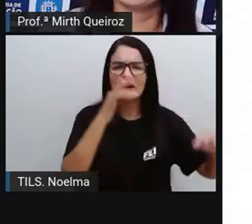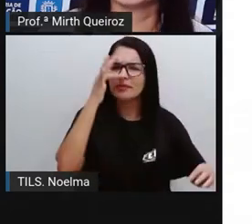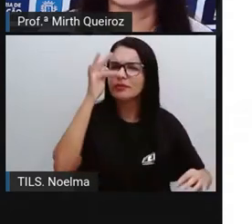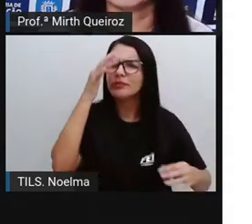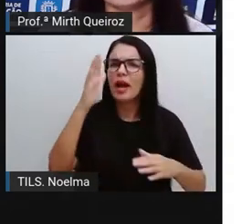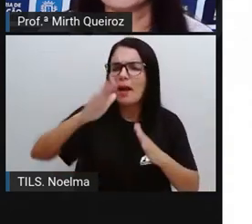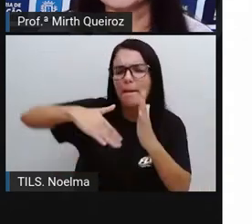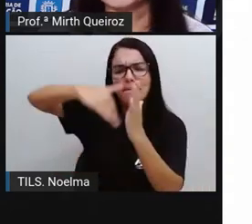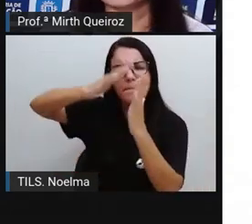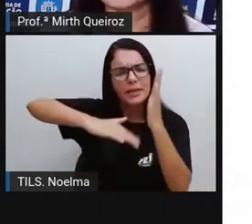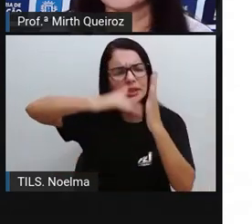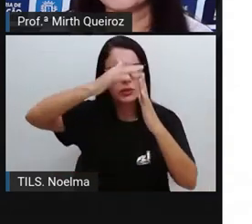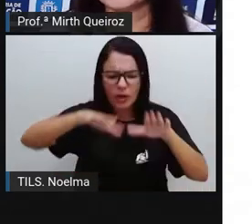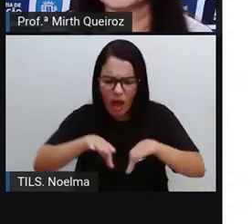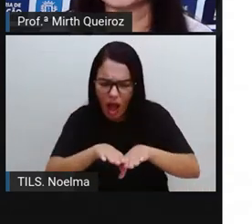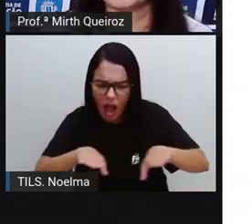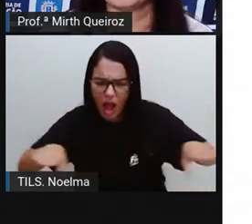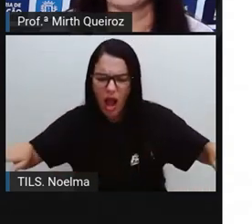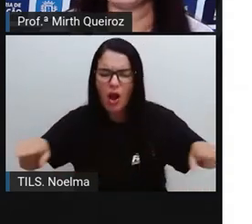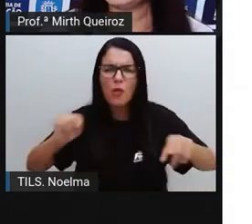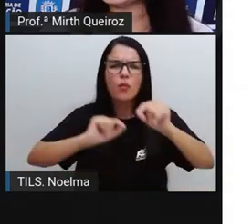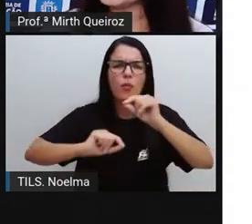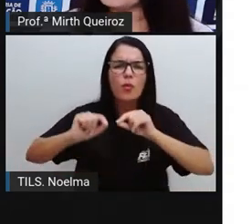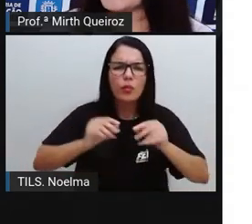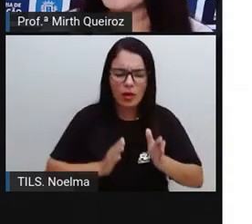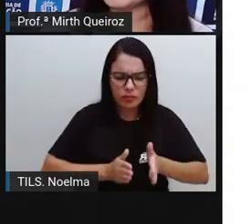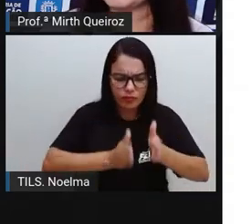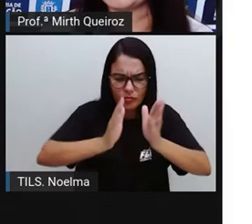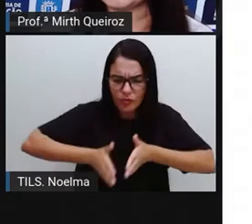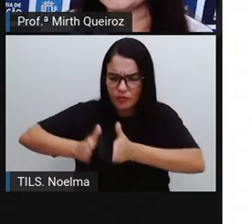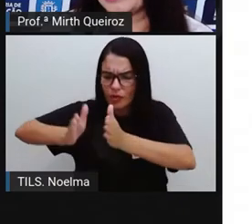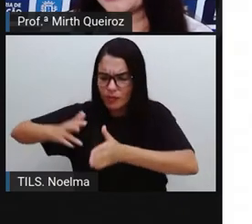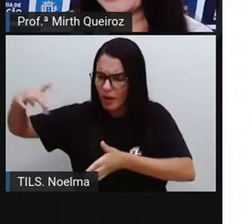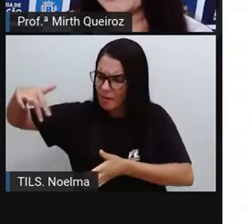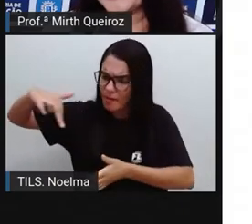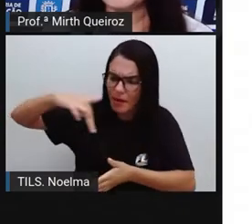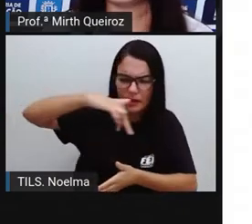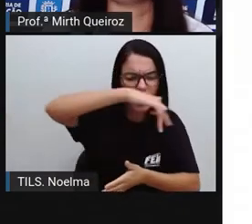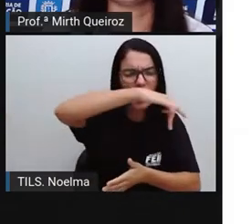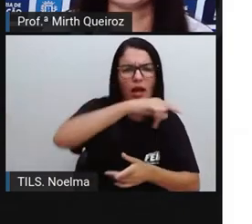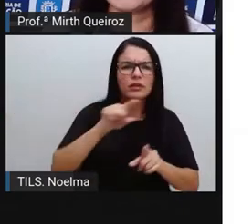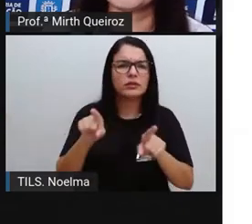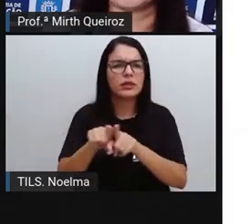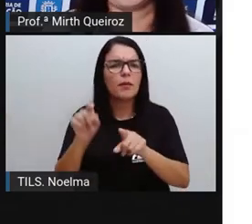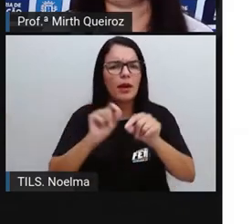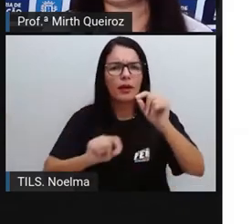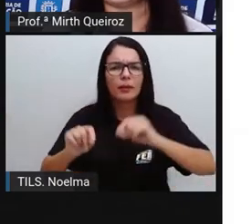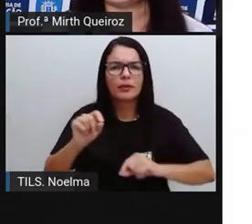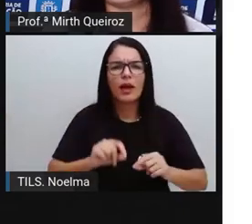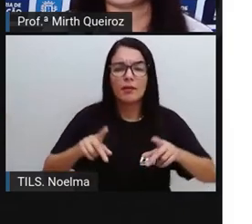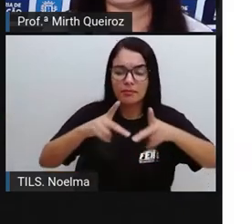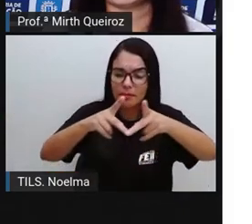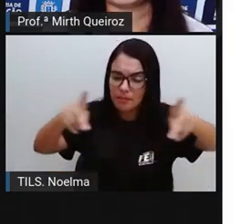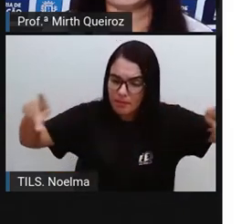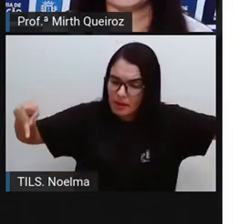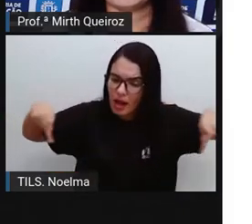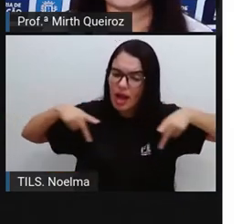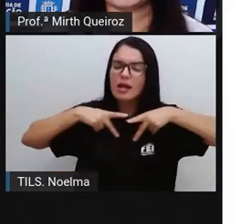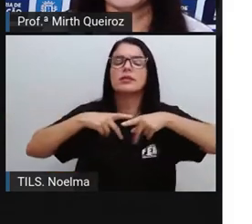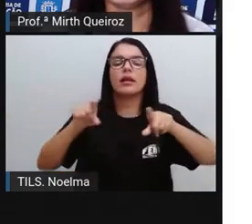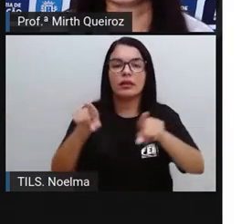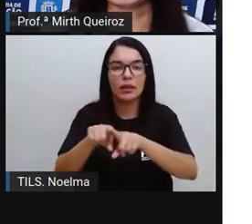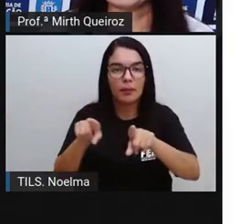ruas Faixas de pedestres, né? Bantos de praças e etc Também é um tipo de serviço